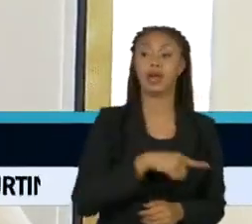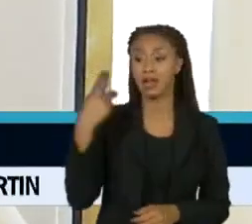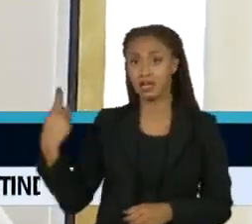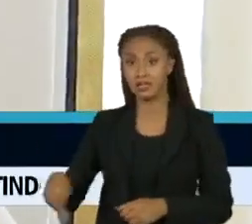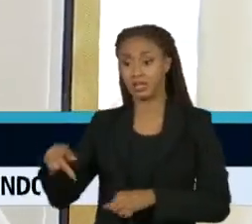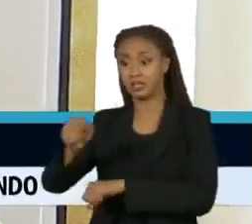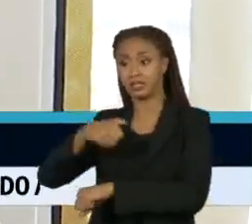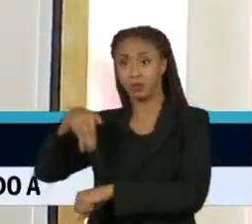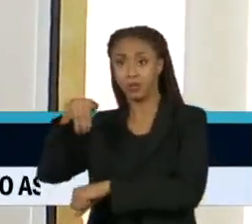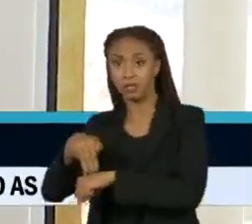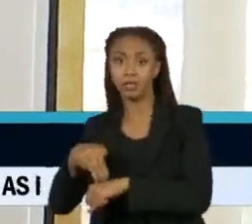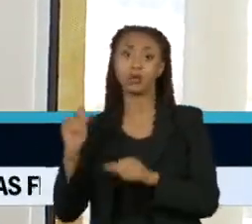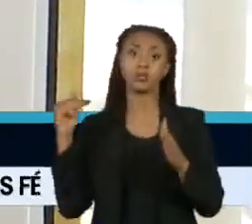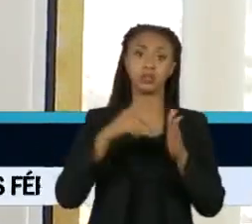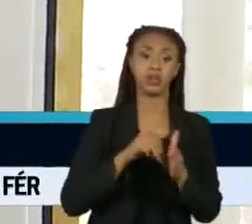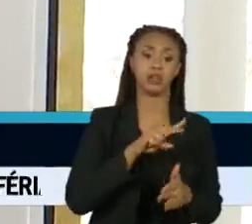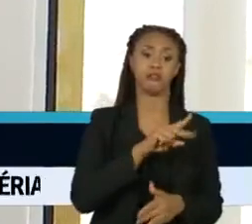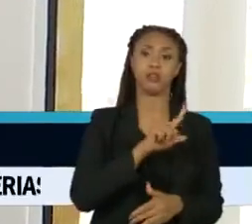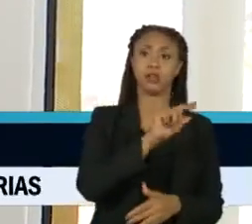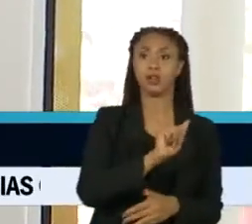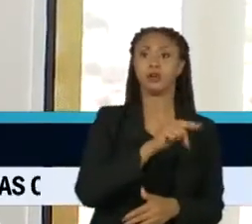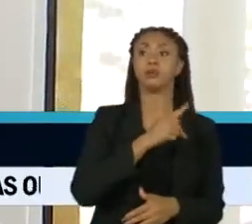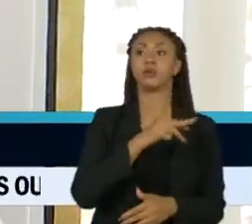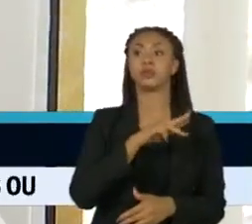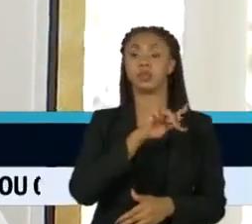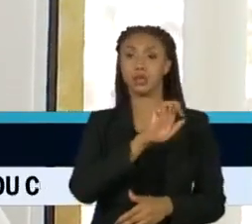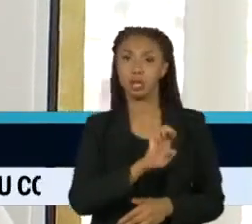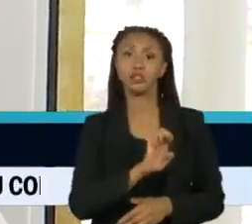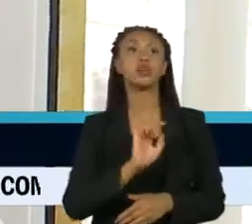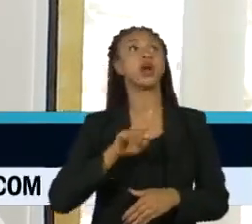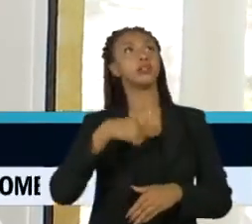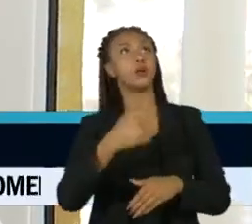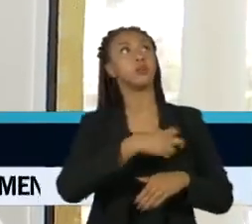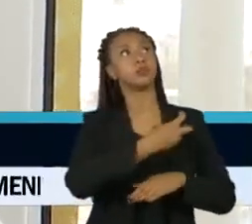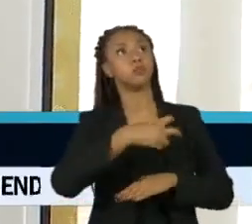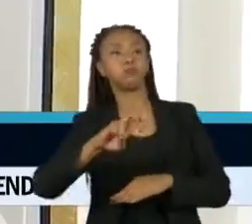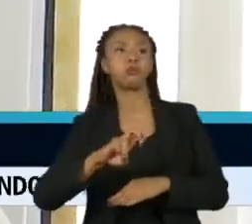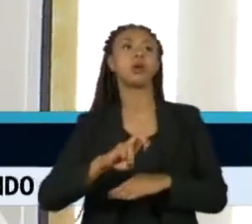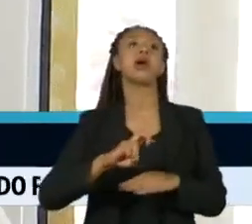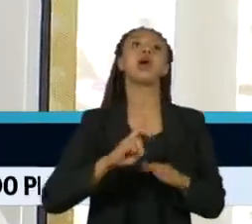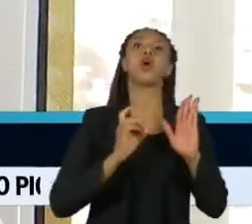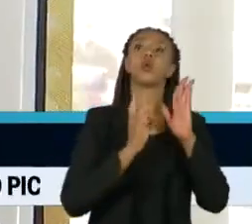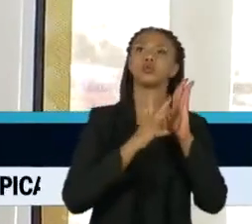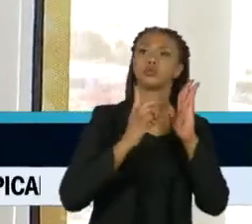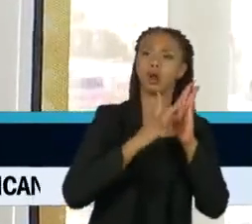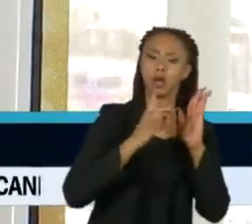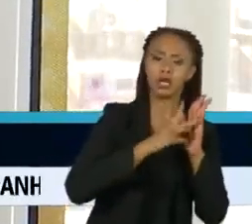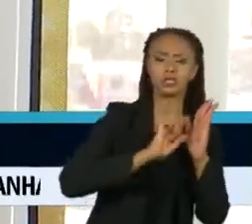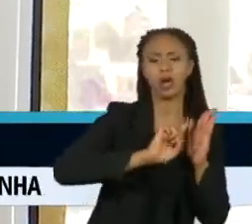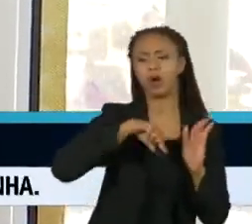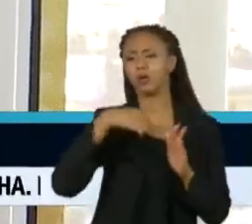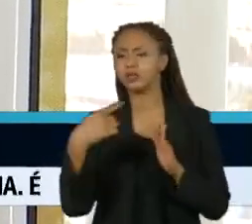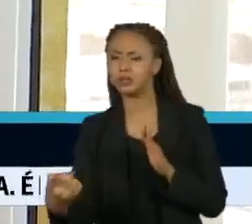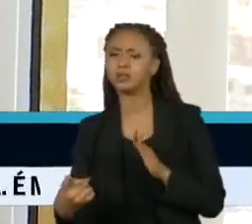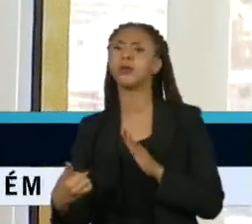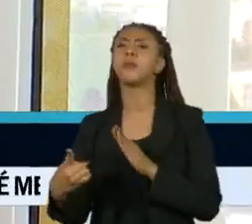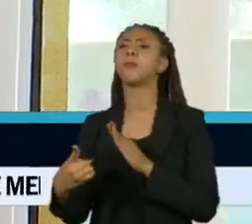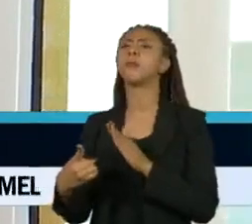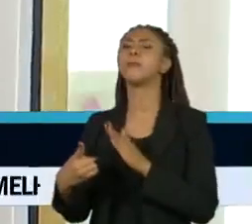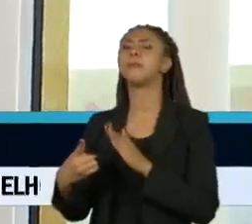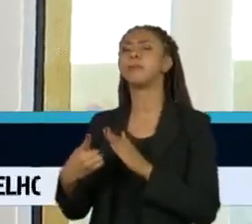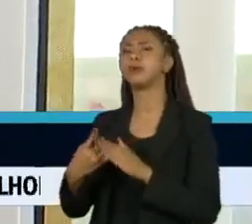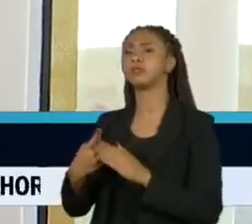até a Vila Prudente, de Vila Prudente até a Consolação, da Consolação a linha Amarela, vou até Pinheiros e ainda pego